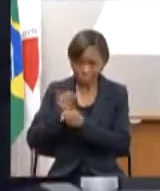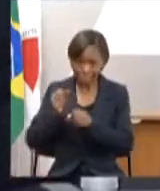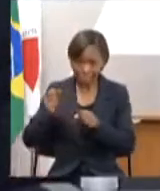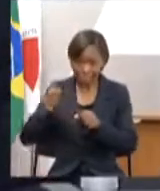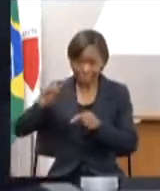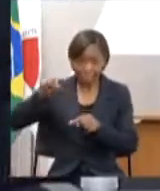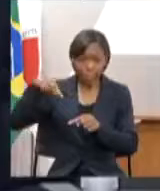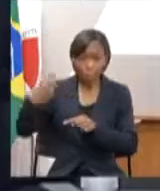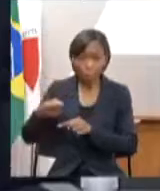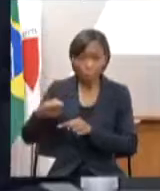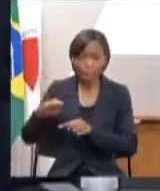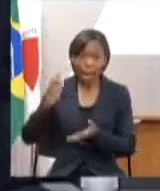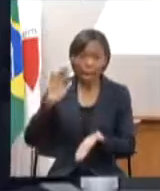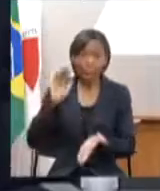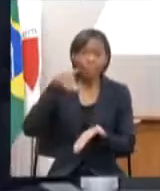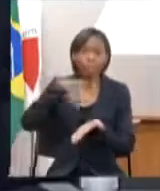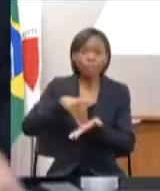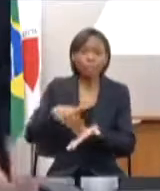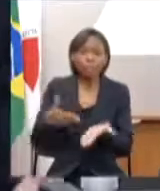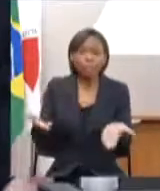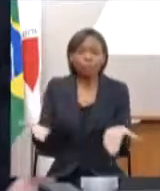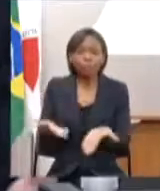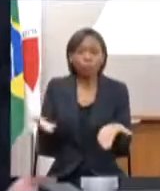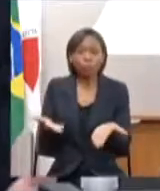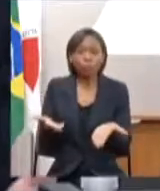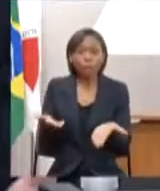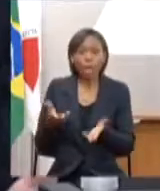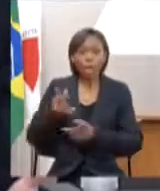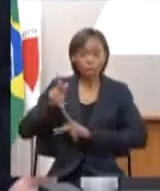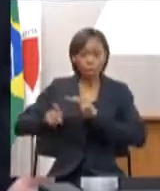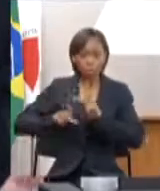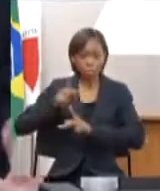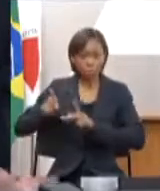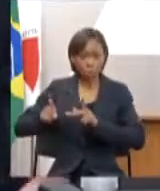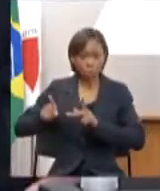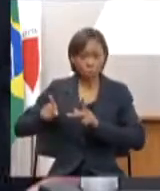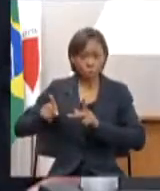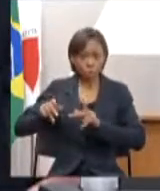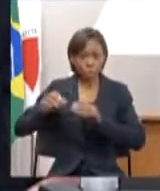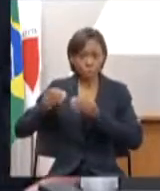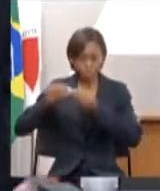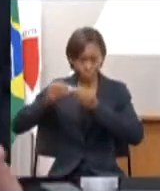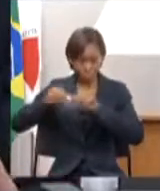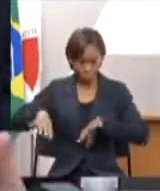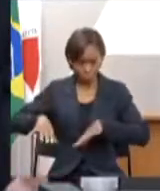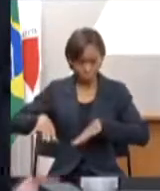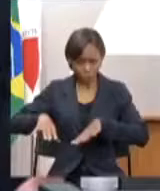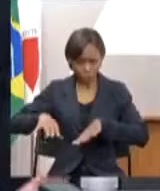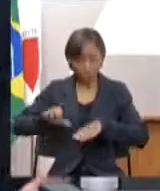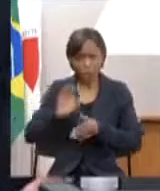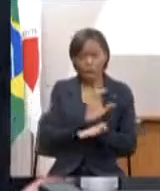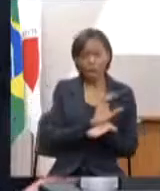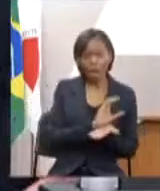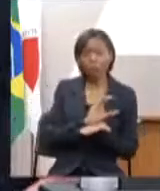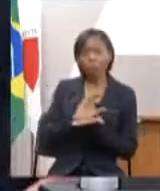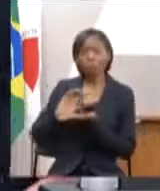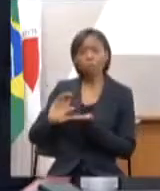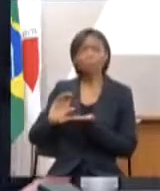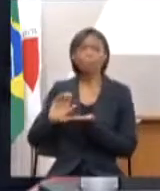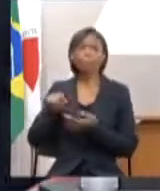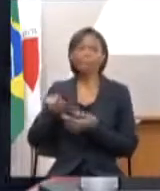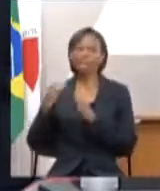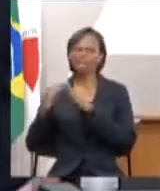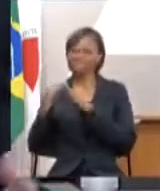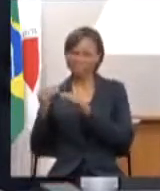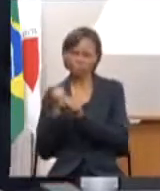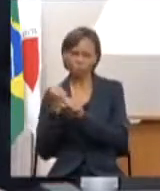até hoje os atingidos receberam das casas que eram para ser construídas